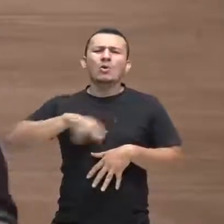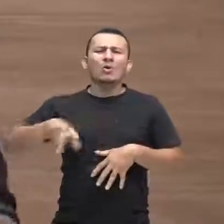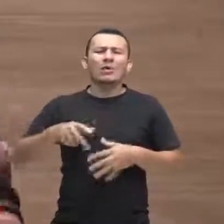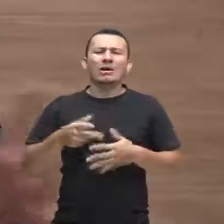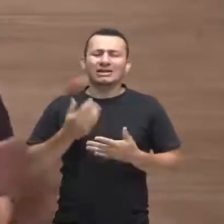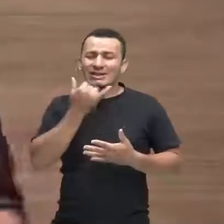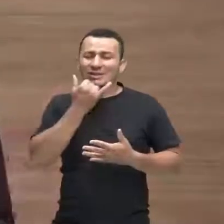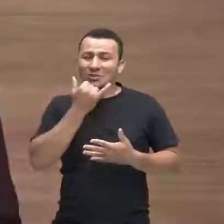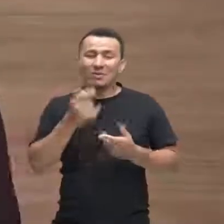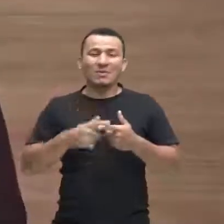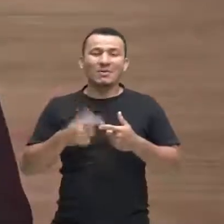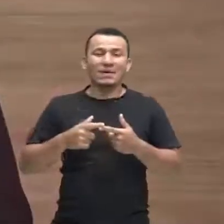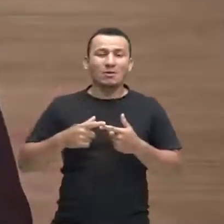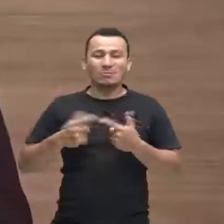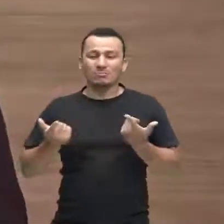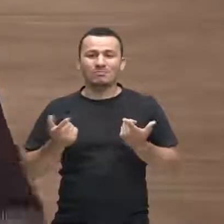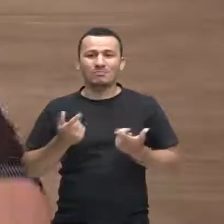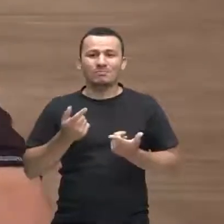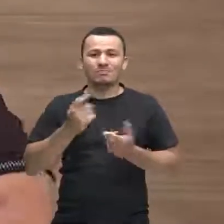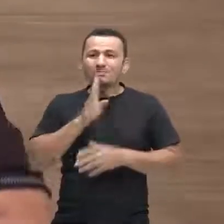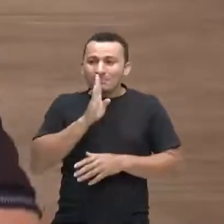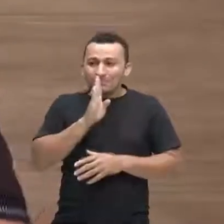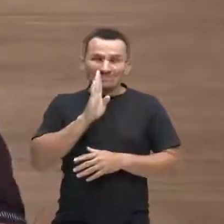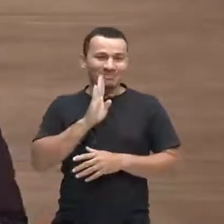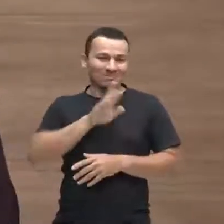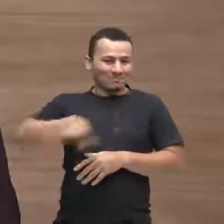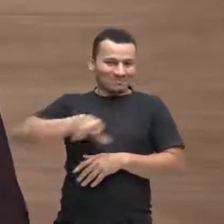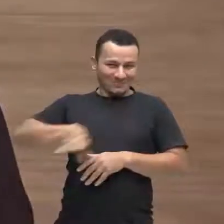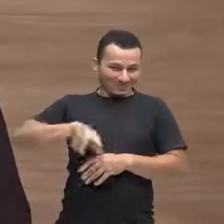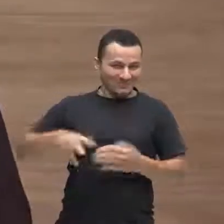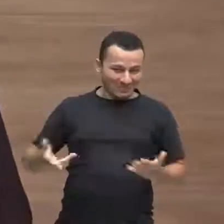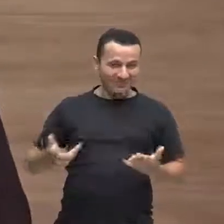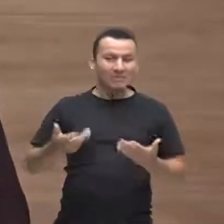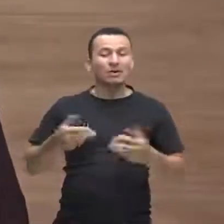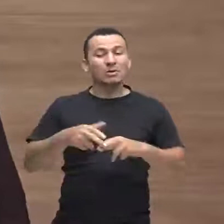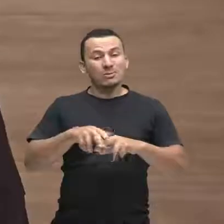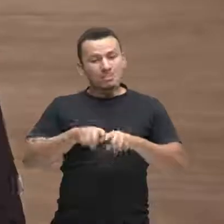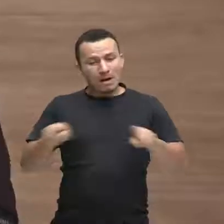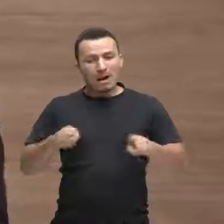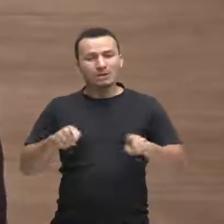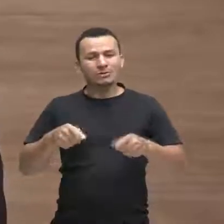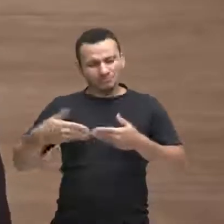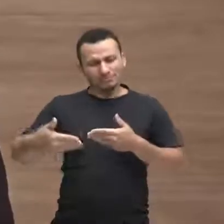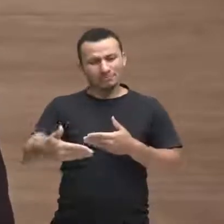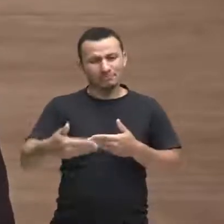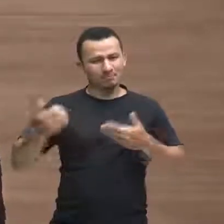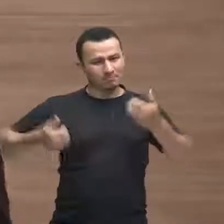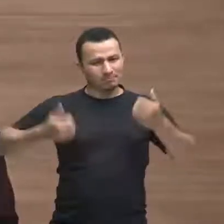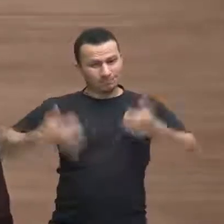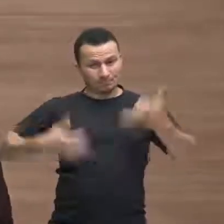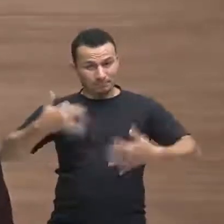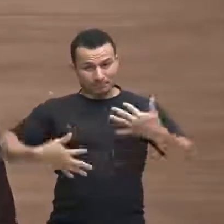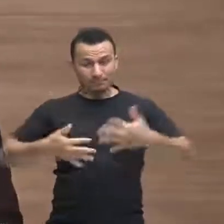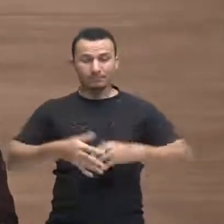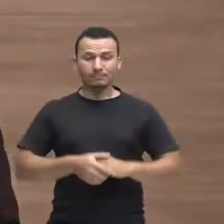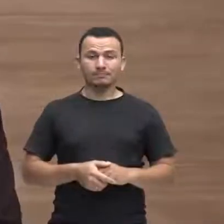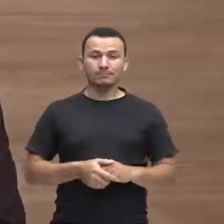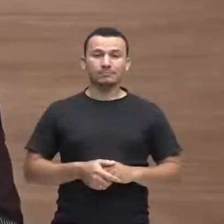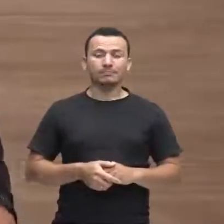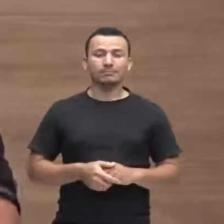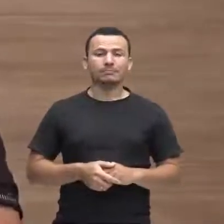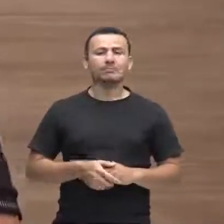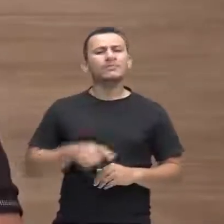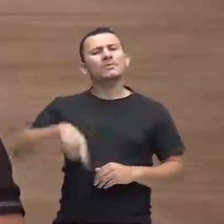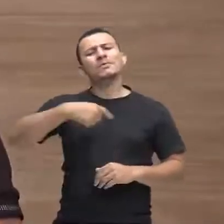ficar muito quieto, não. Eu não sou. Nesse ponto, mas vamos lá. Só que eu resolvi o seguinte, vocês não